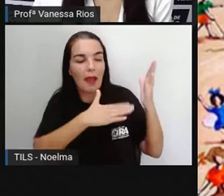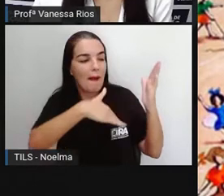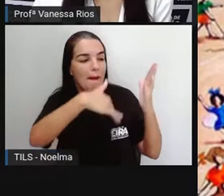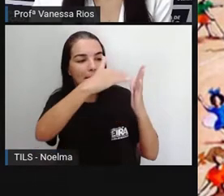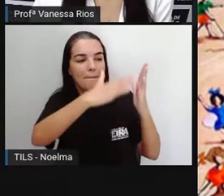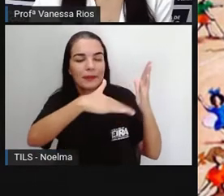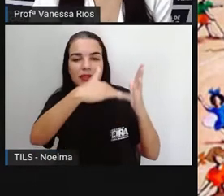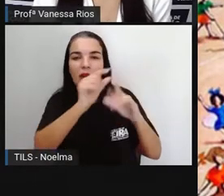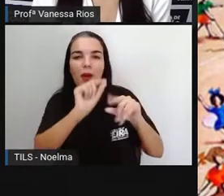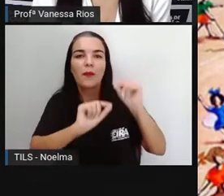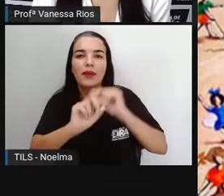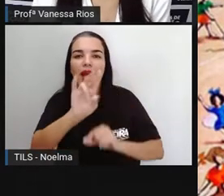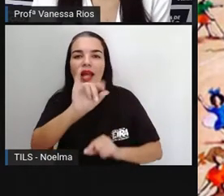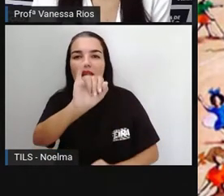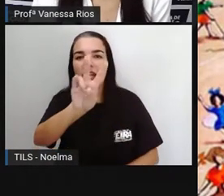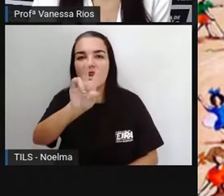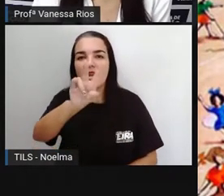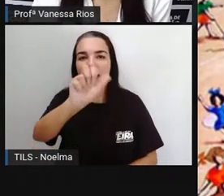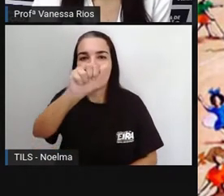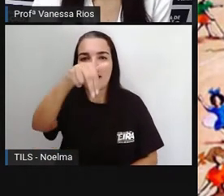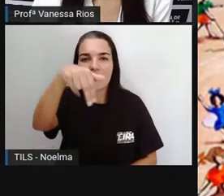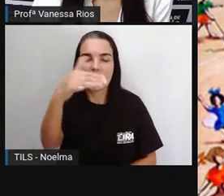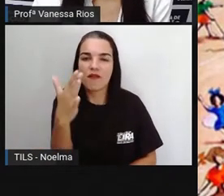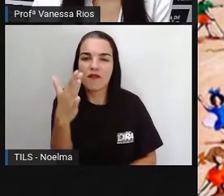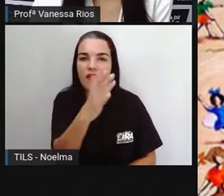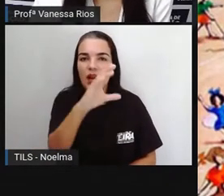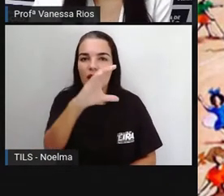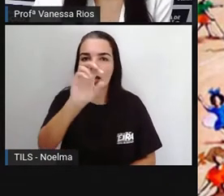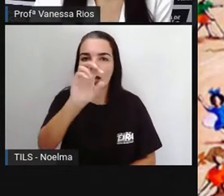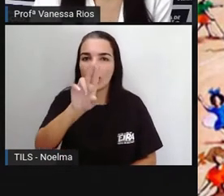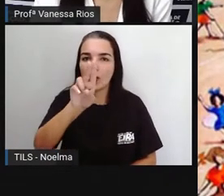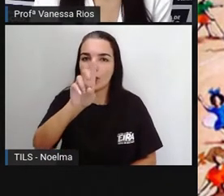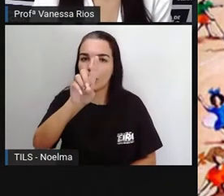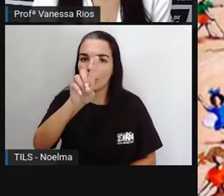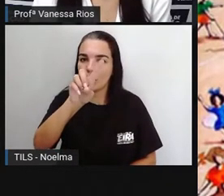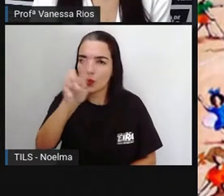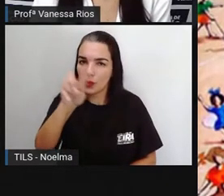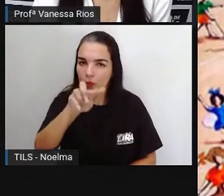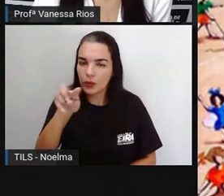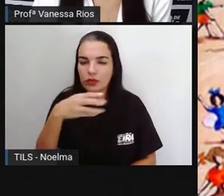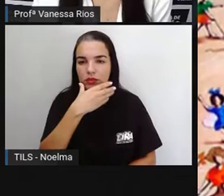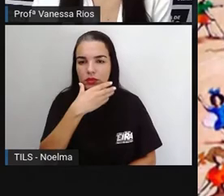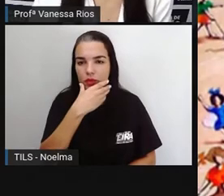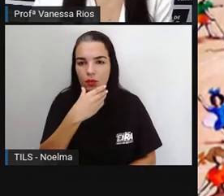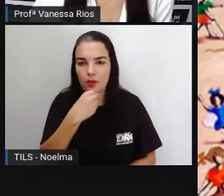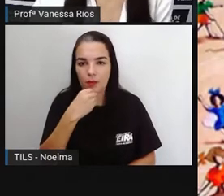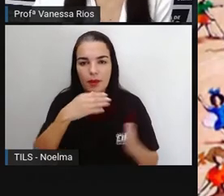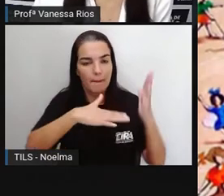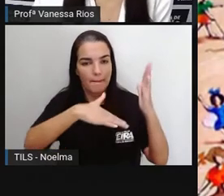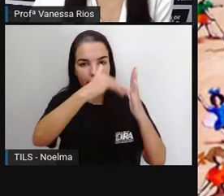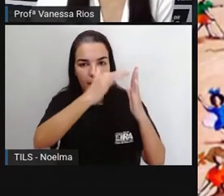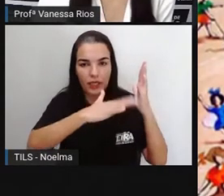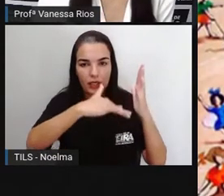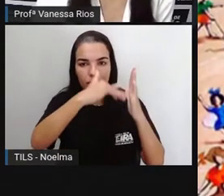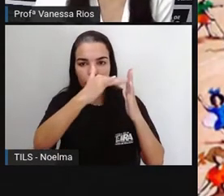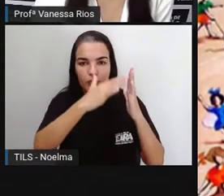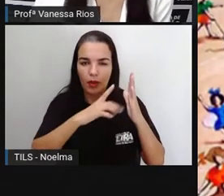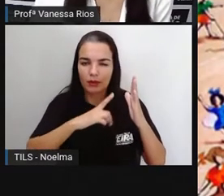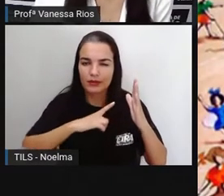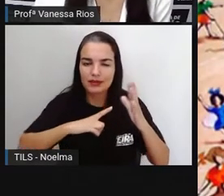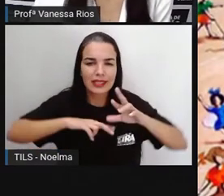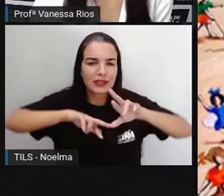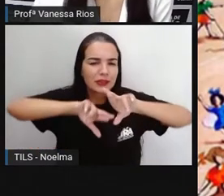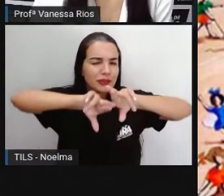Cruz, uma tela que retrata diversas brincadeiras que fazem parte aí do cotidiano de diversas